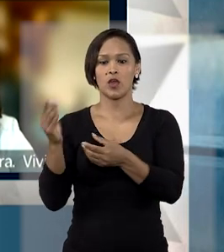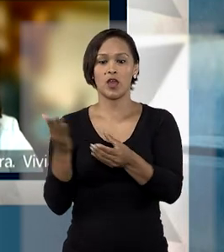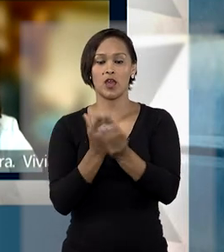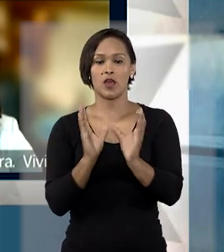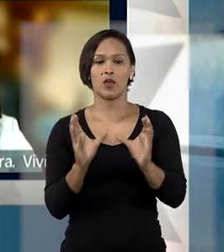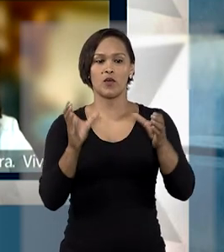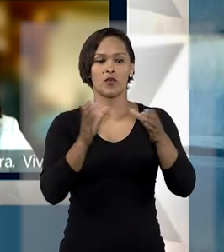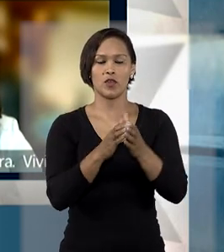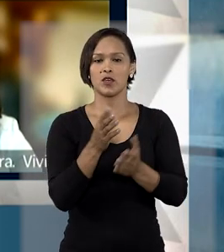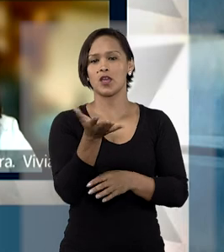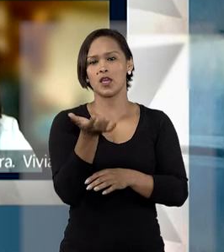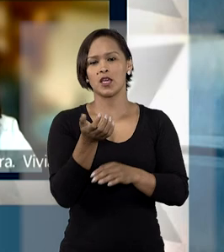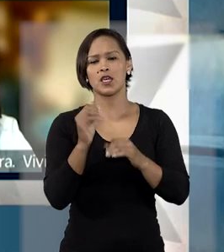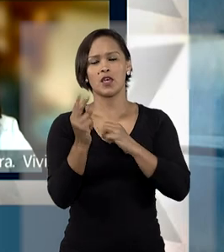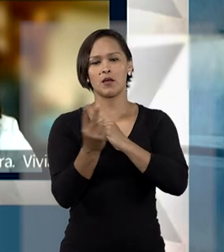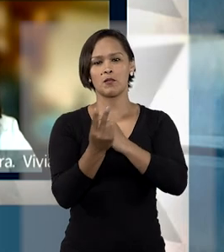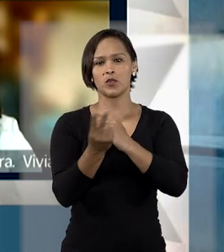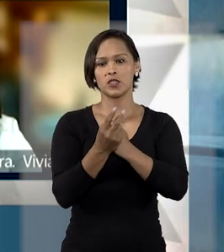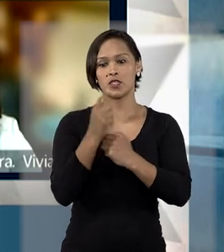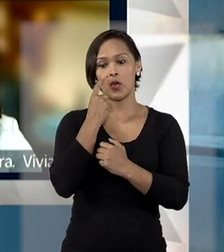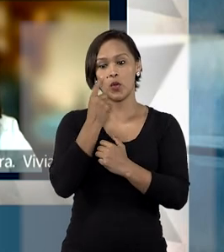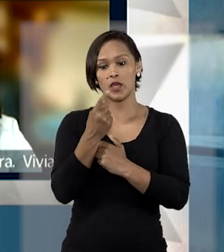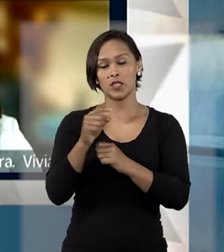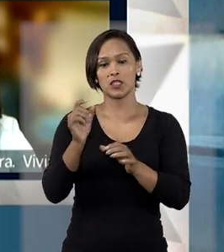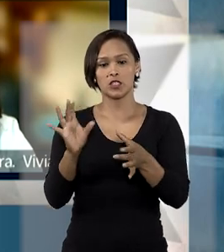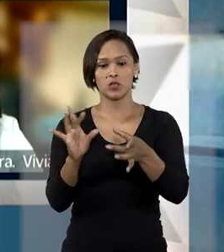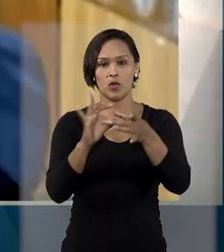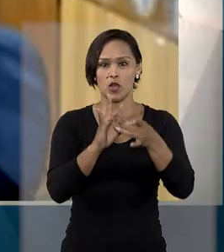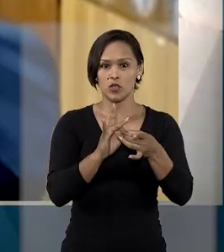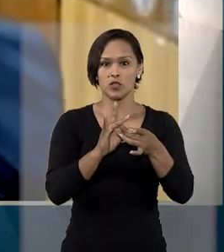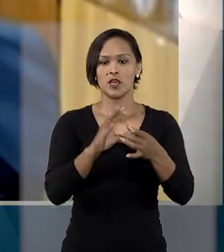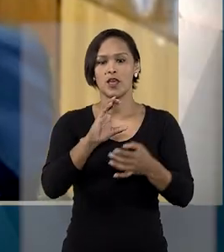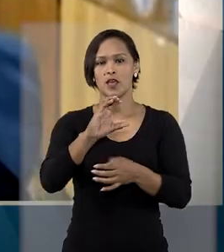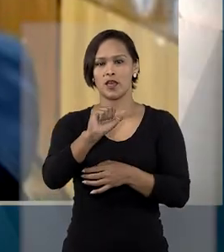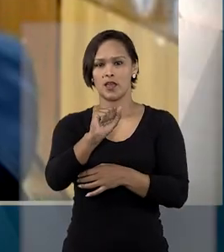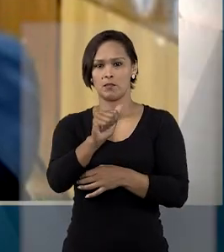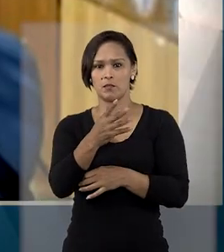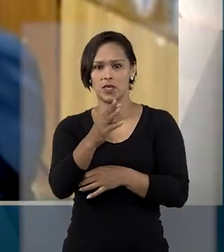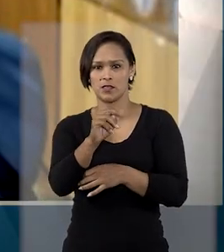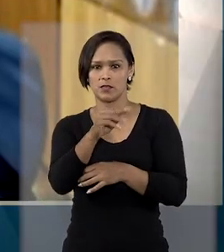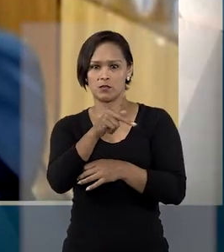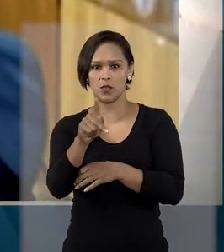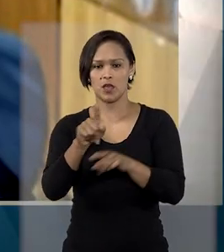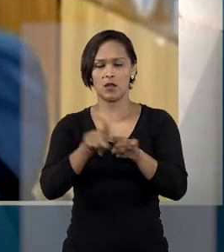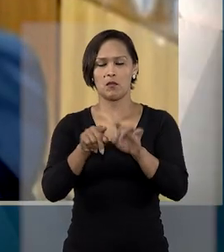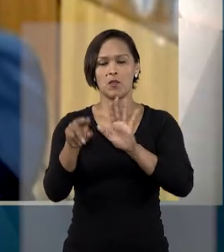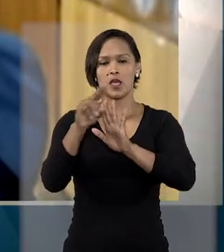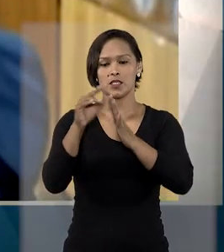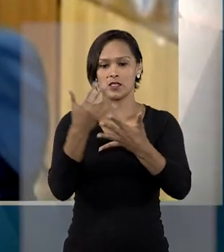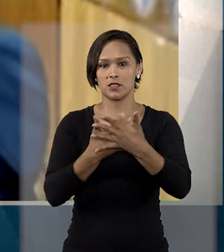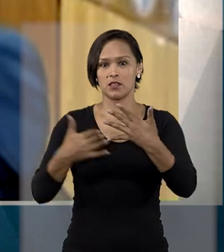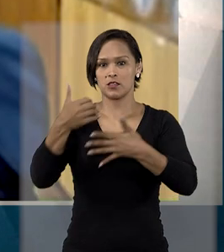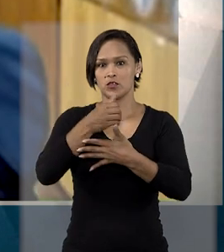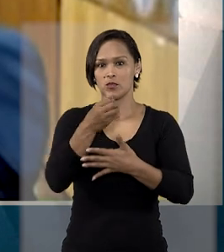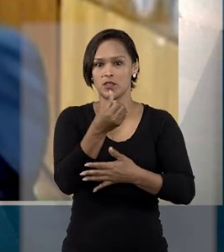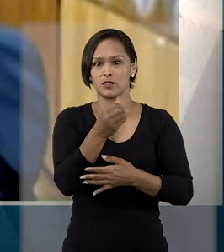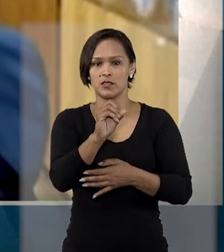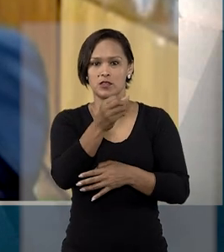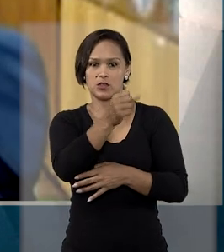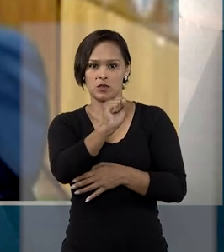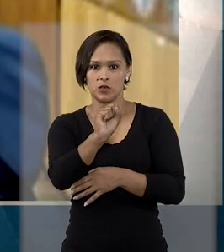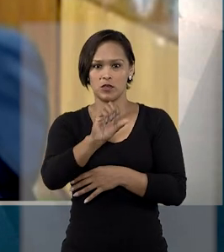buscava a proteção dos interesses dos associados da Cabesp. Mas, nos termos da súmula 608 do STJ,